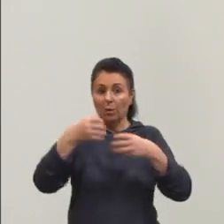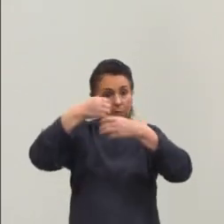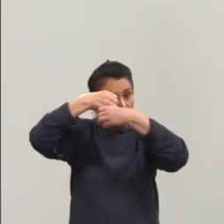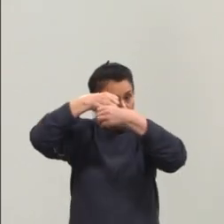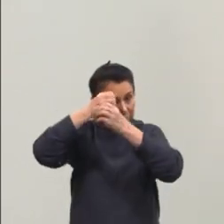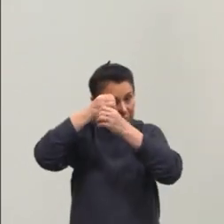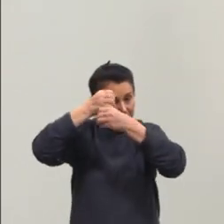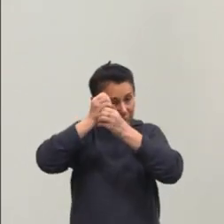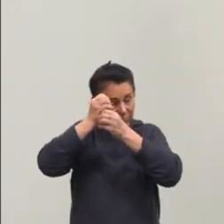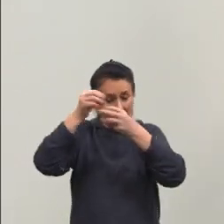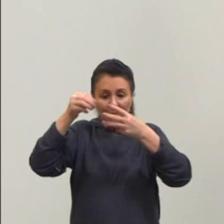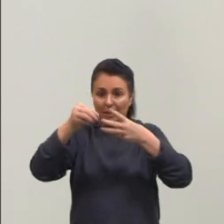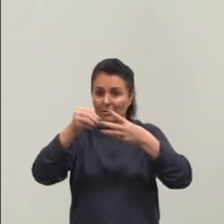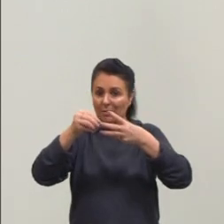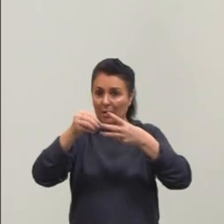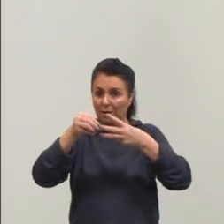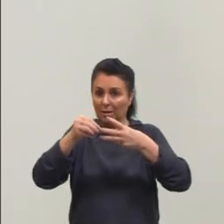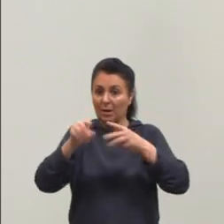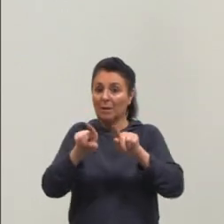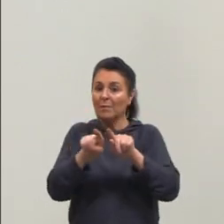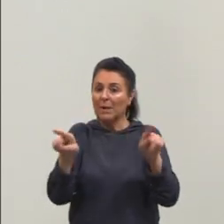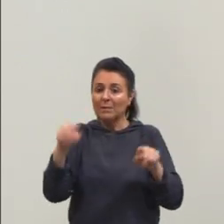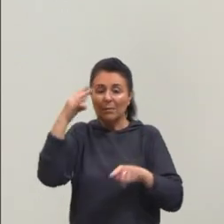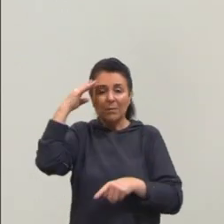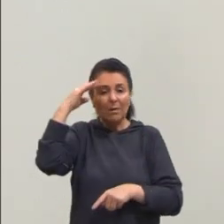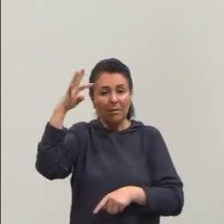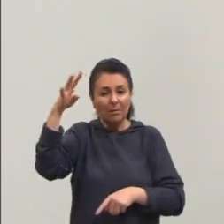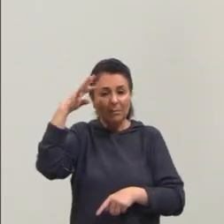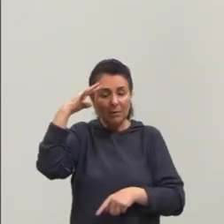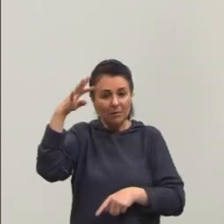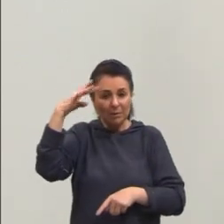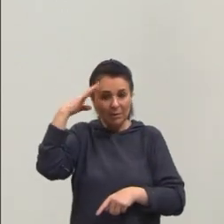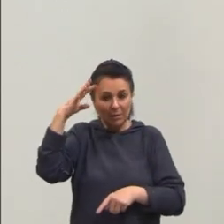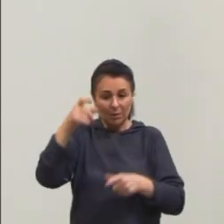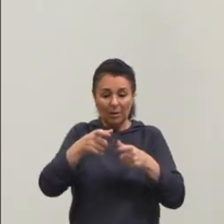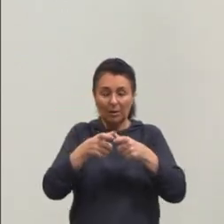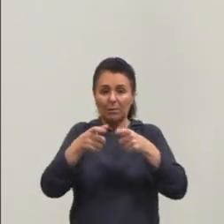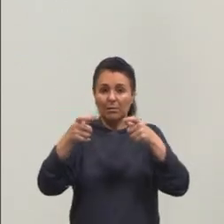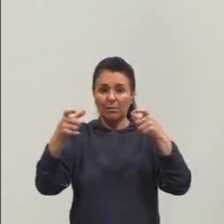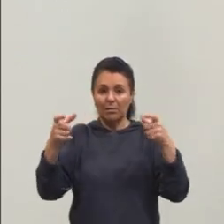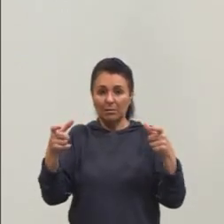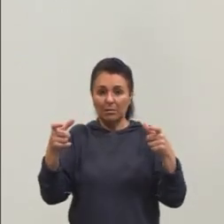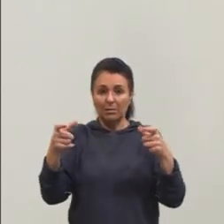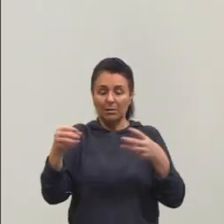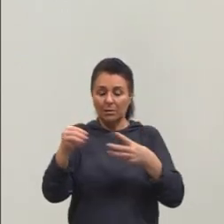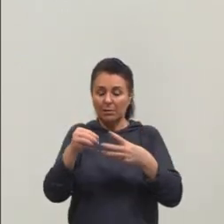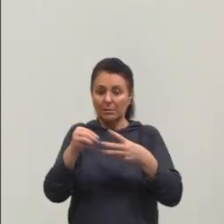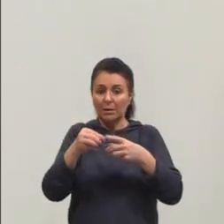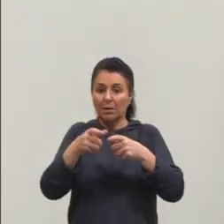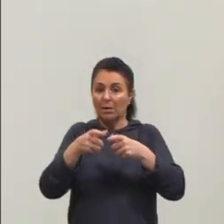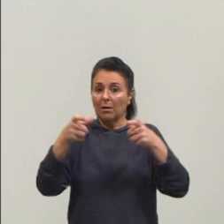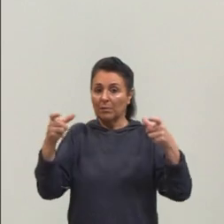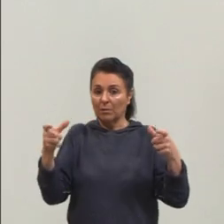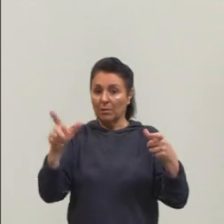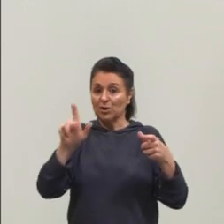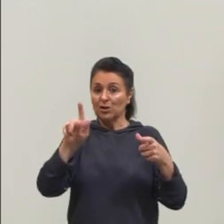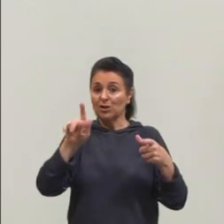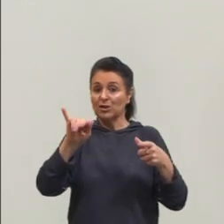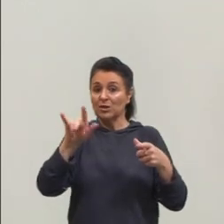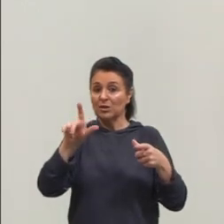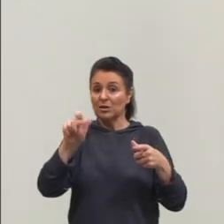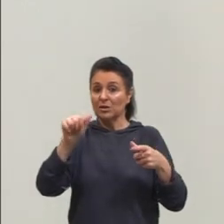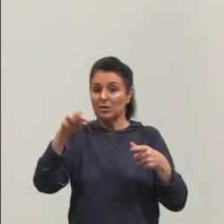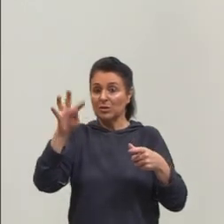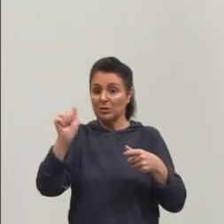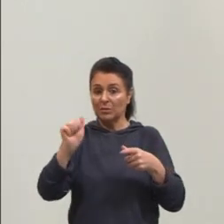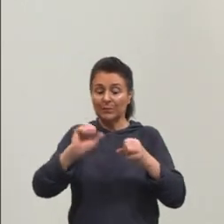microscópio, né? Mas imagina que aconteceu alguma mutação muito forte. Essa célula foi aumentada, está gigante. E a membrana também